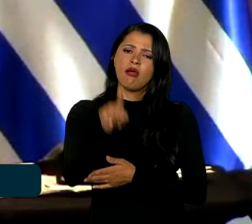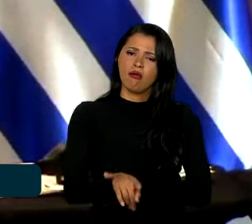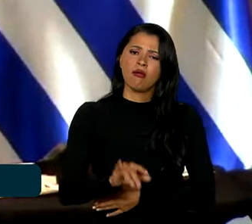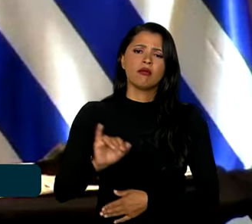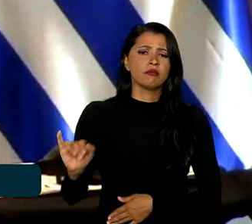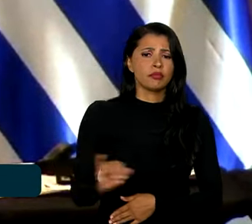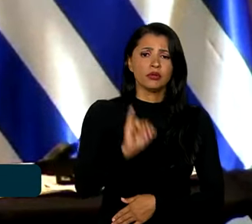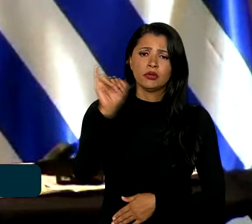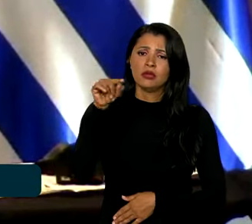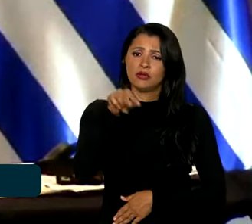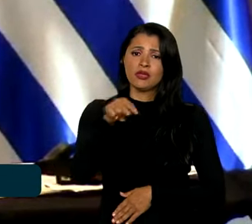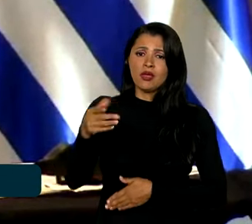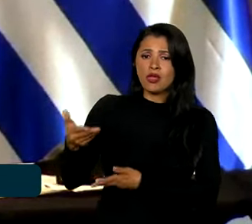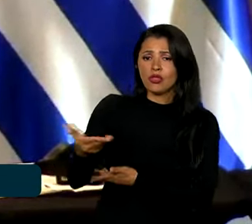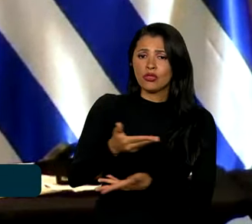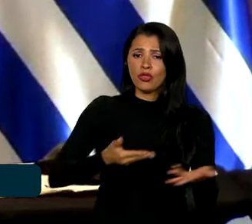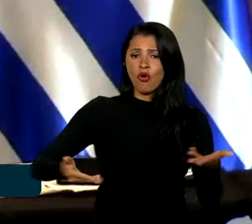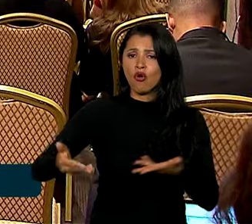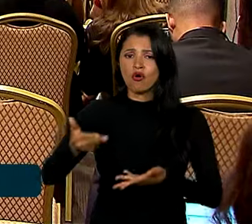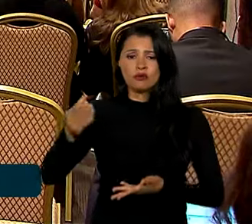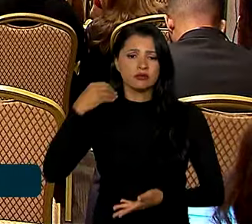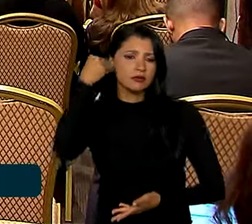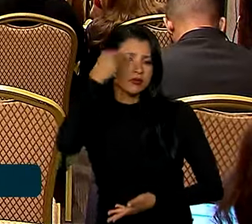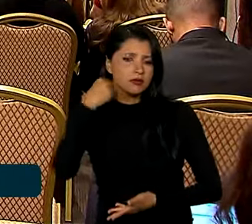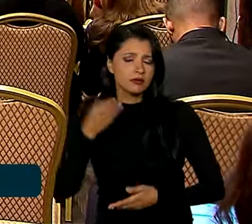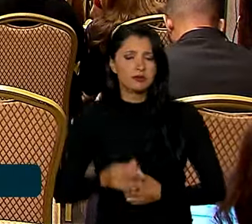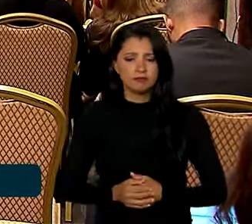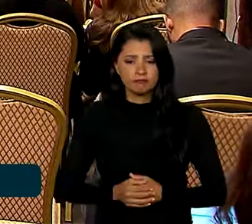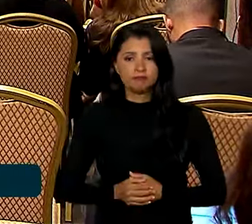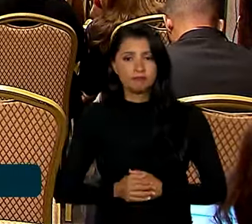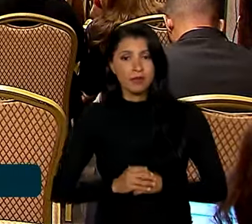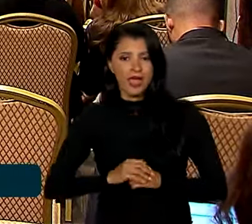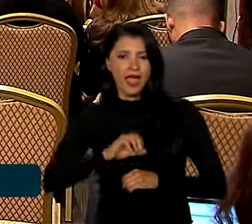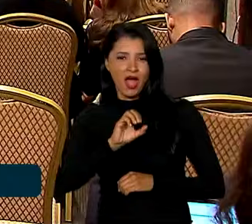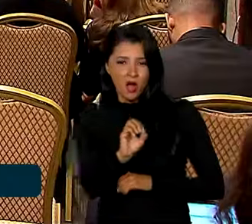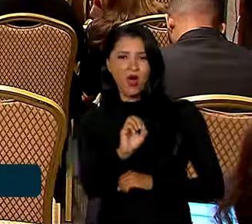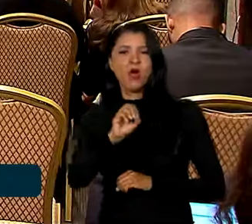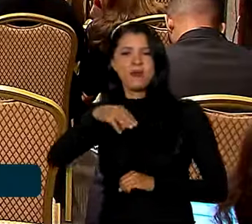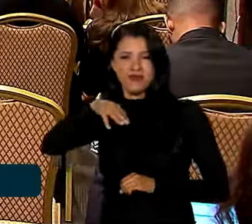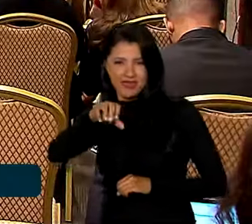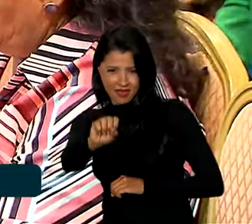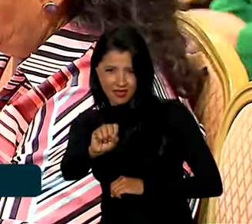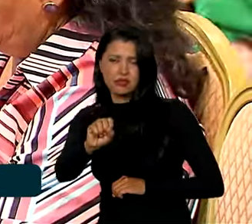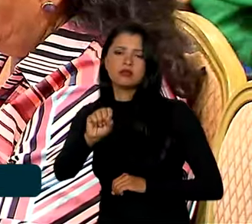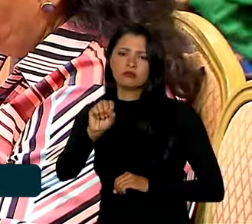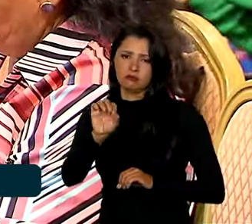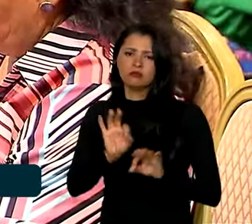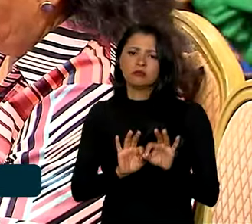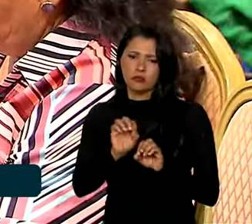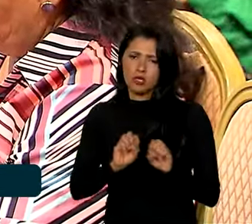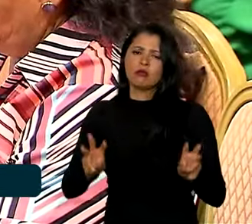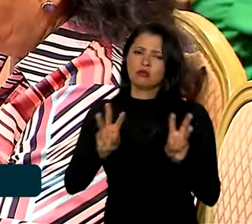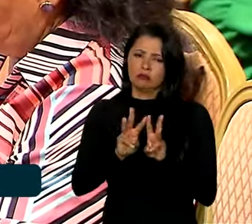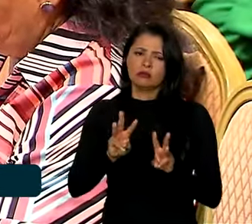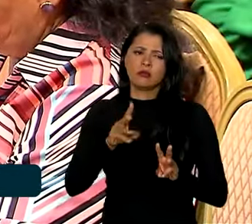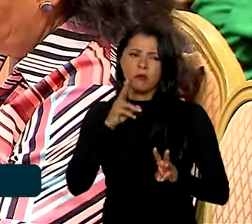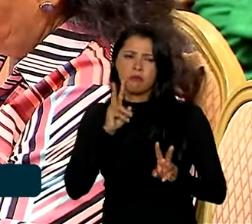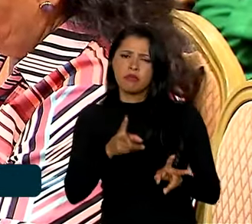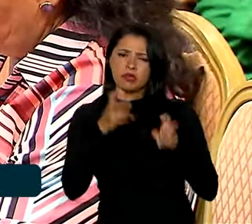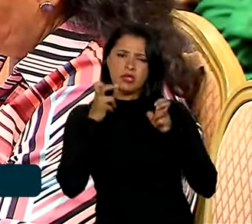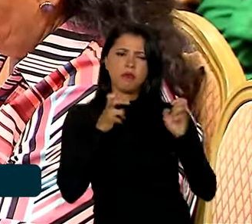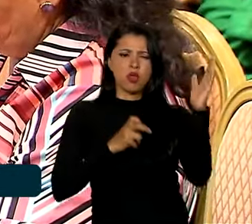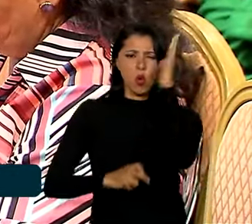essa troca de experiências. A Organização das Nações Unidas reconhece o esforço do Brasil